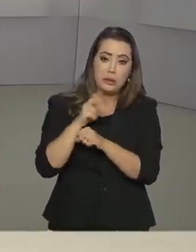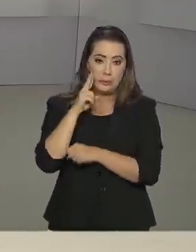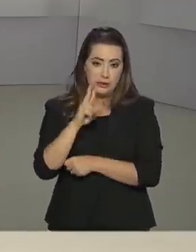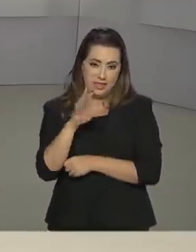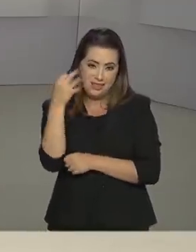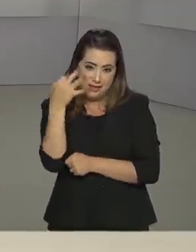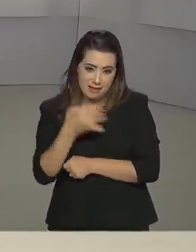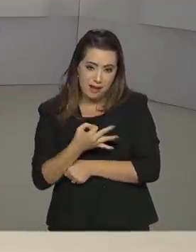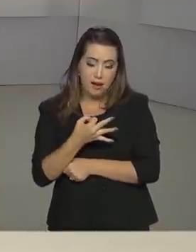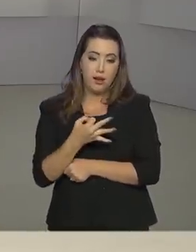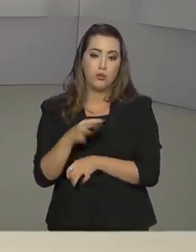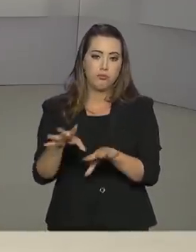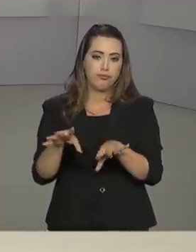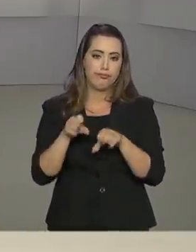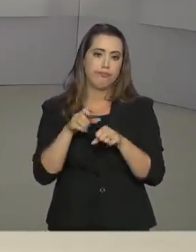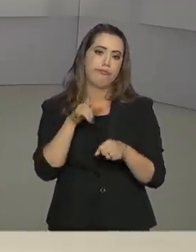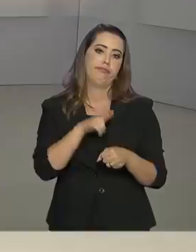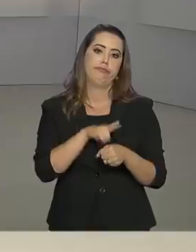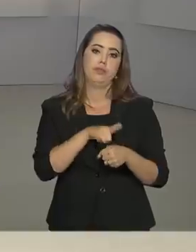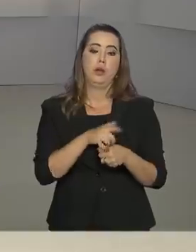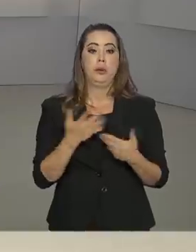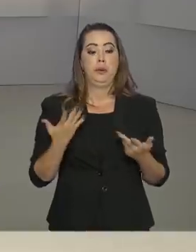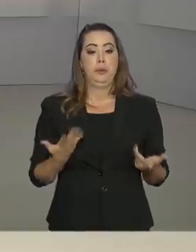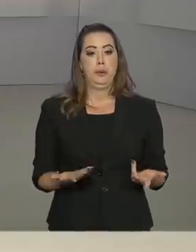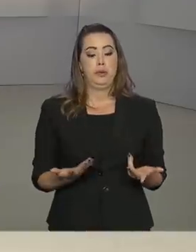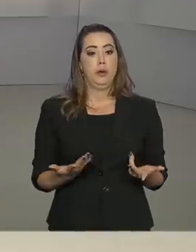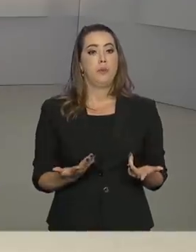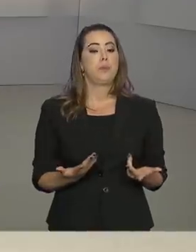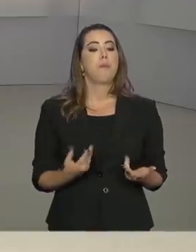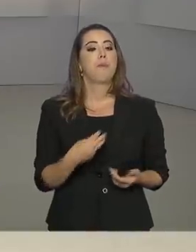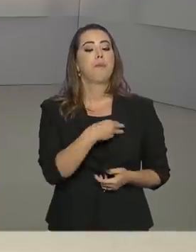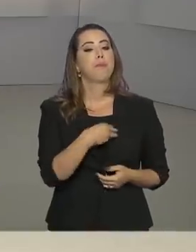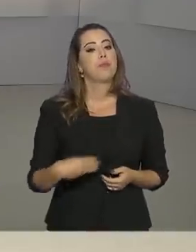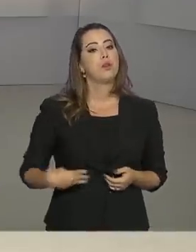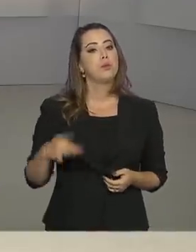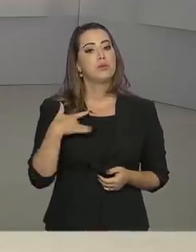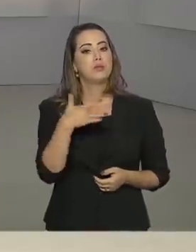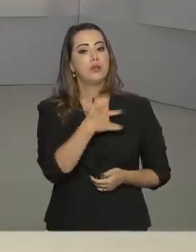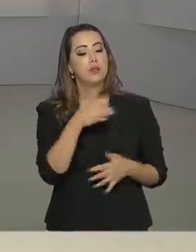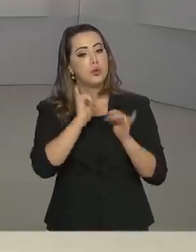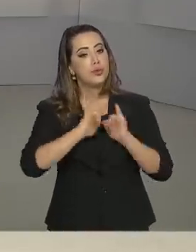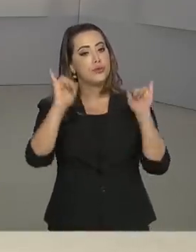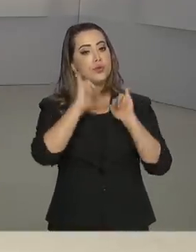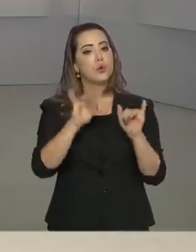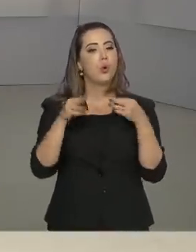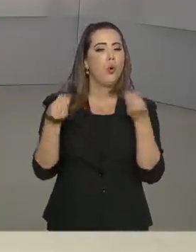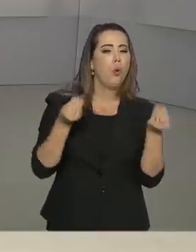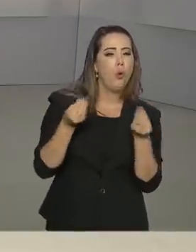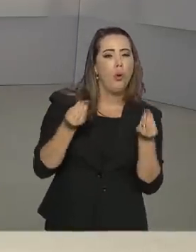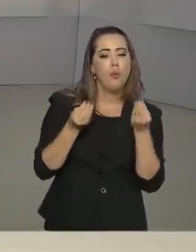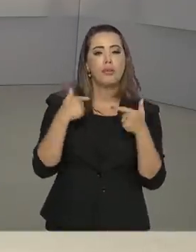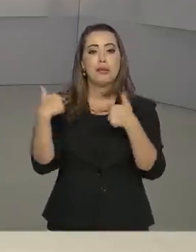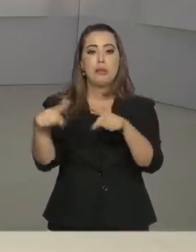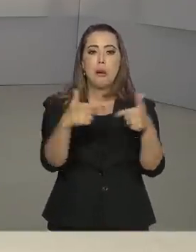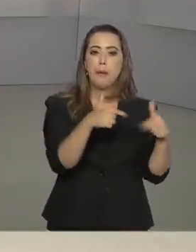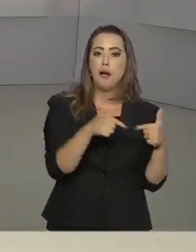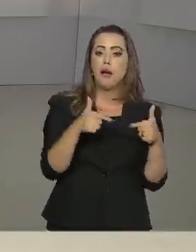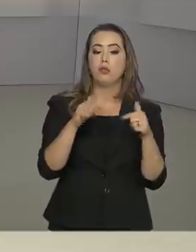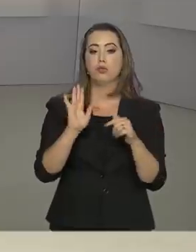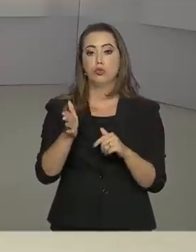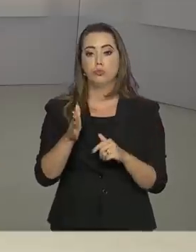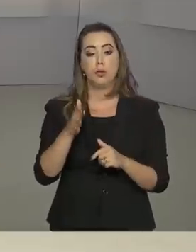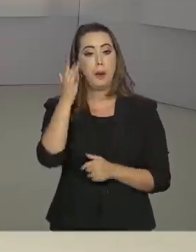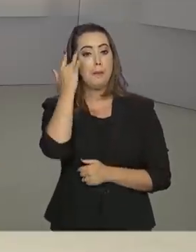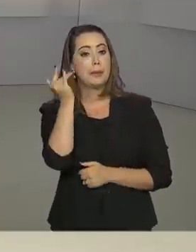contraprova para confirmação. O ministro da Saúde, Luiz Henrique Mandetta, informou as medidas emergenciais que estão sendo